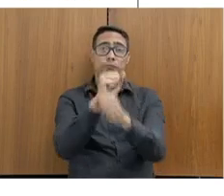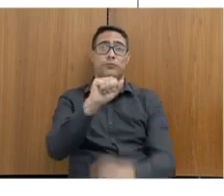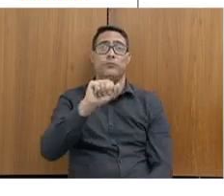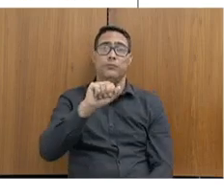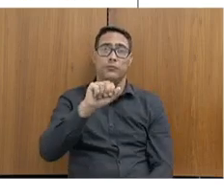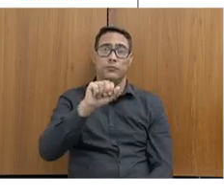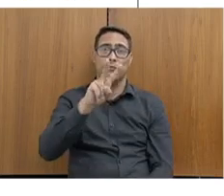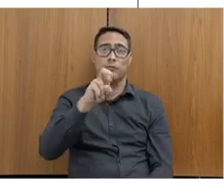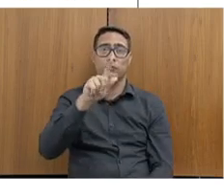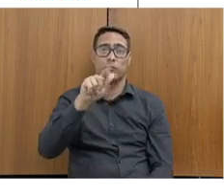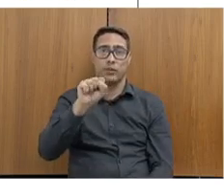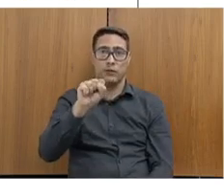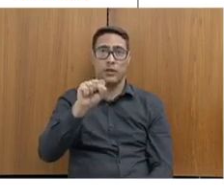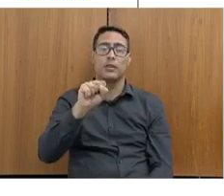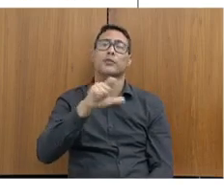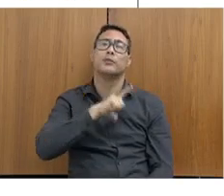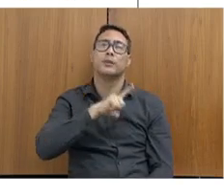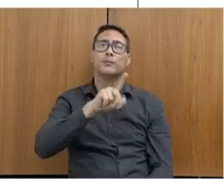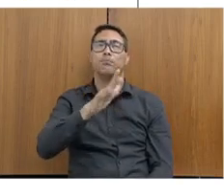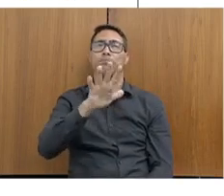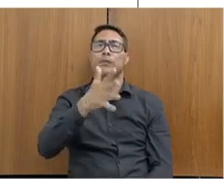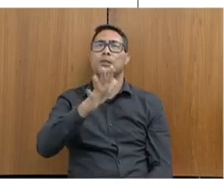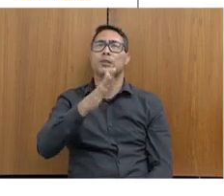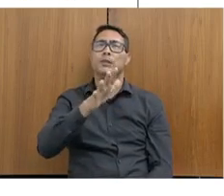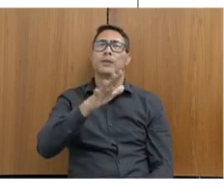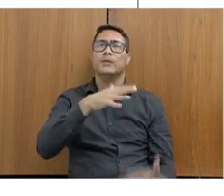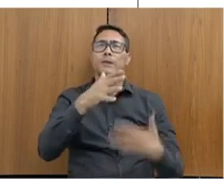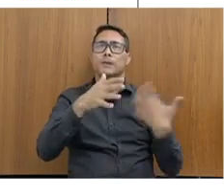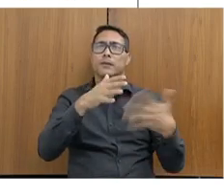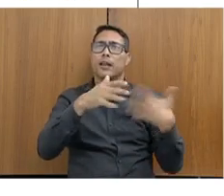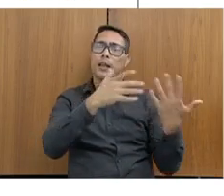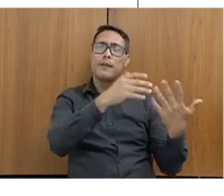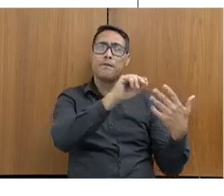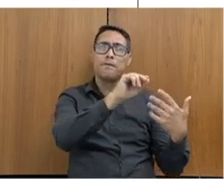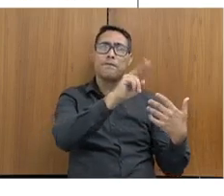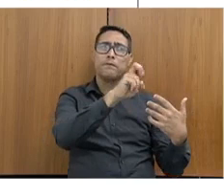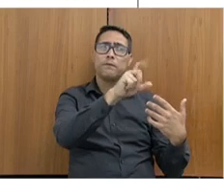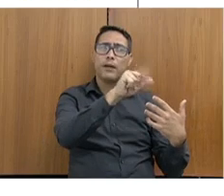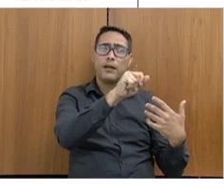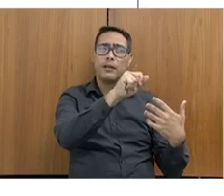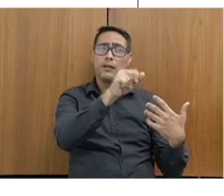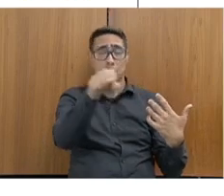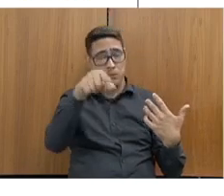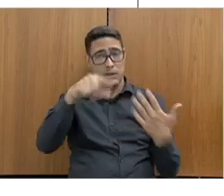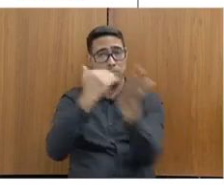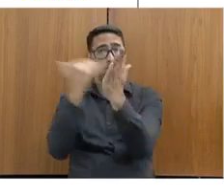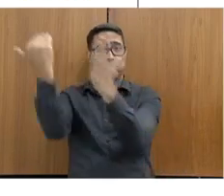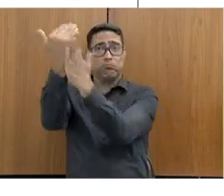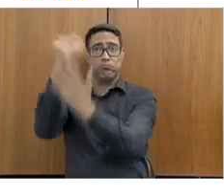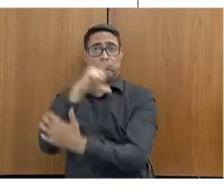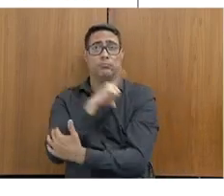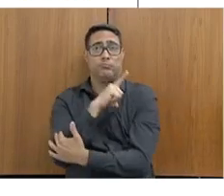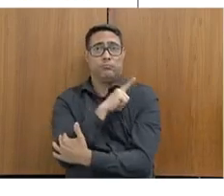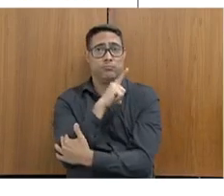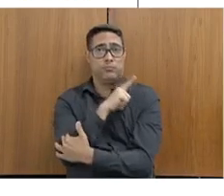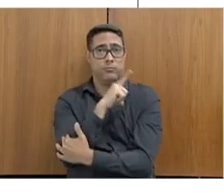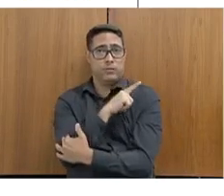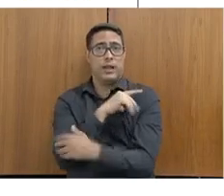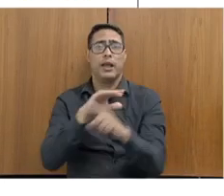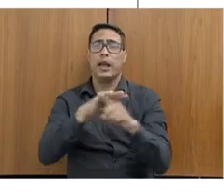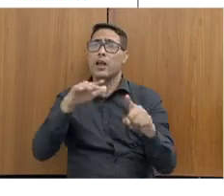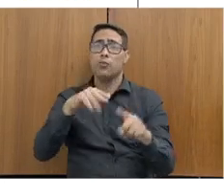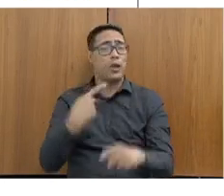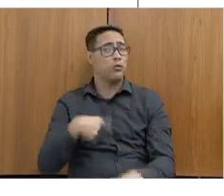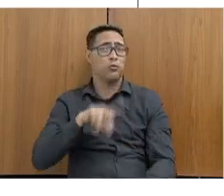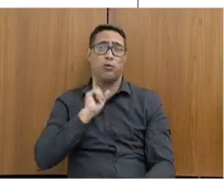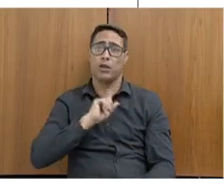que a gente tem um sistema que supera a quantidade de vagas existentes, isso não é um defeito só de Minas